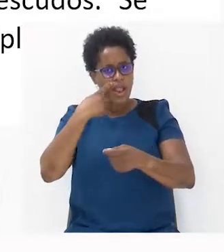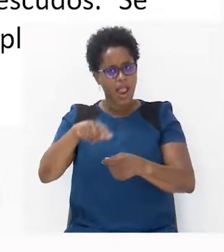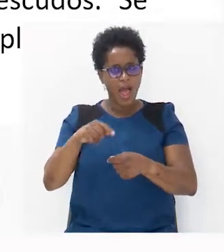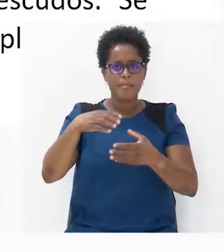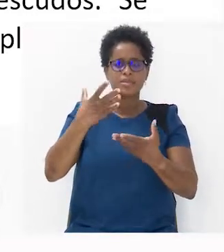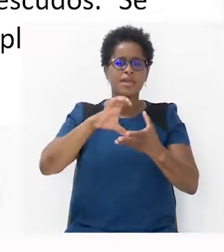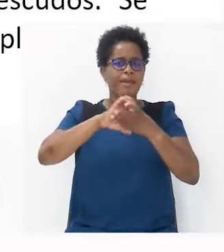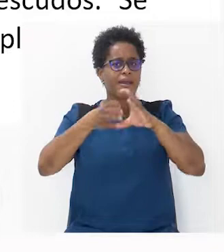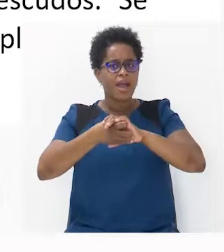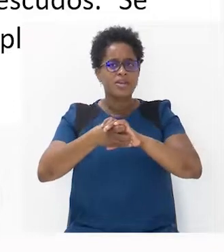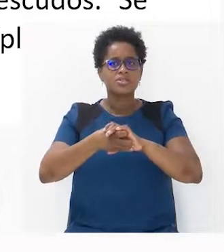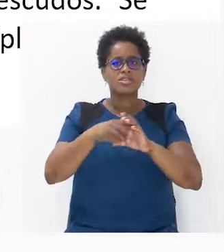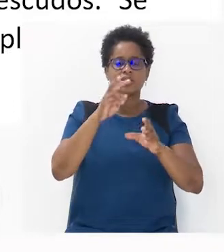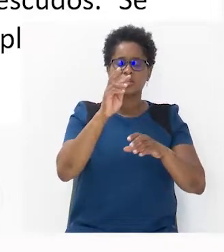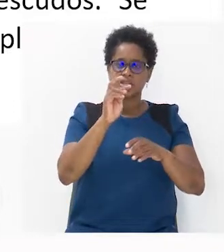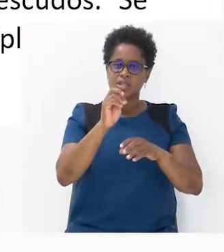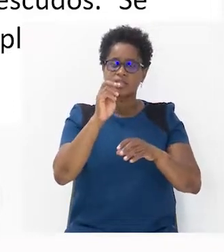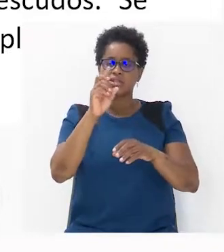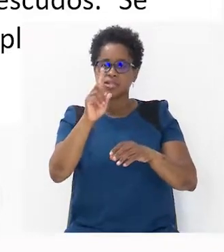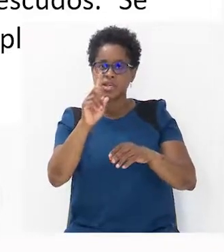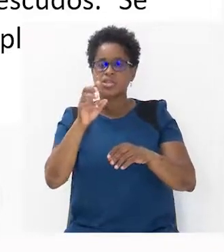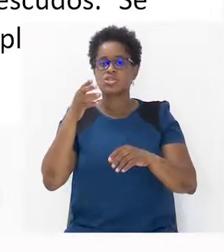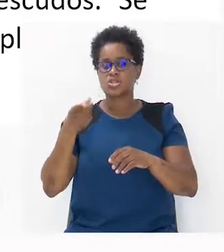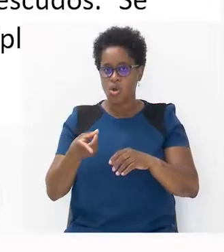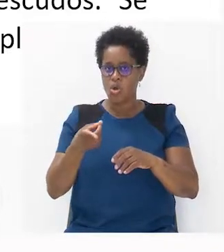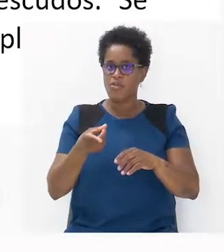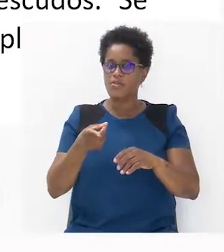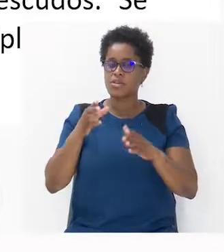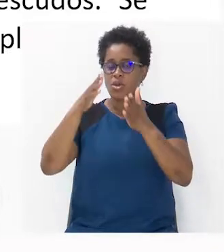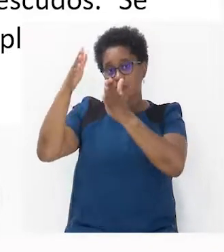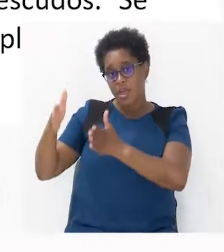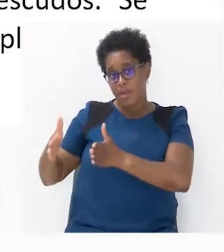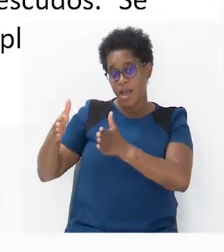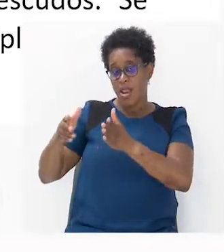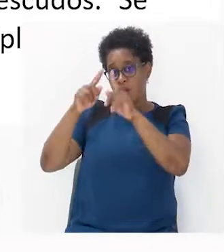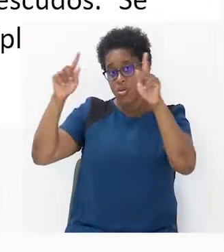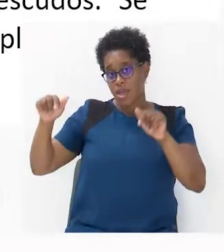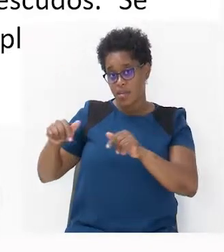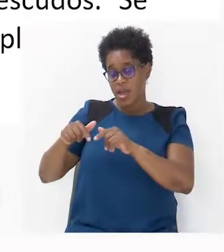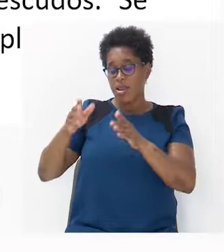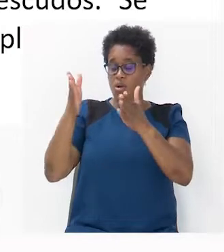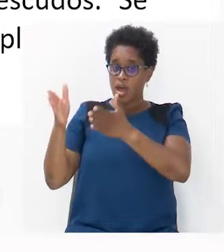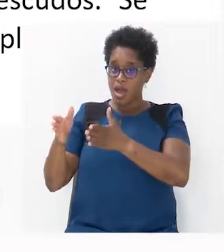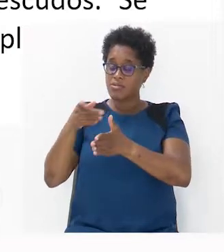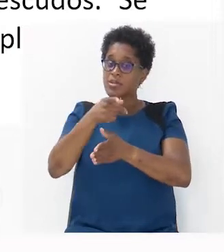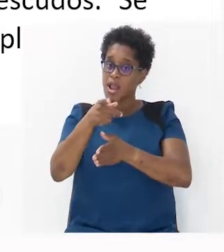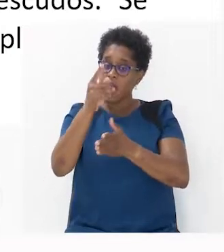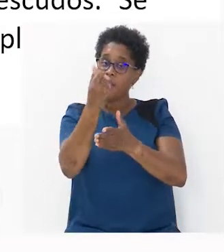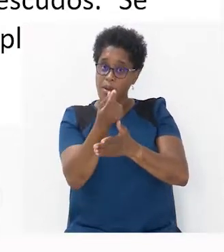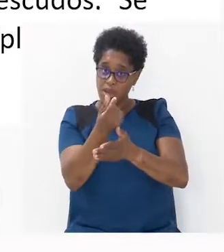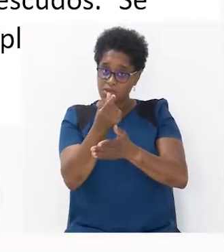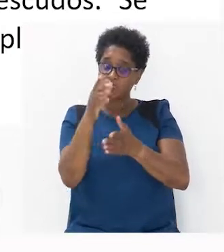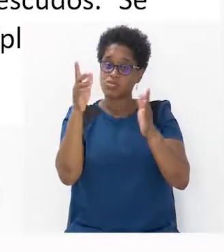e de 9. A tabela ao lado indica o preço dessas embalagens. Como vocês podem ver, aqui nós temos a